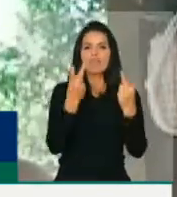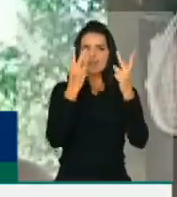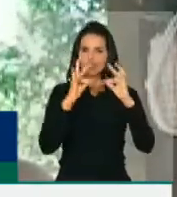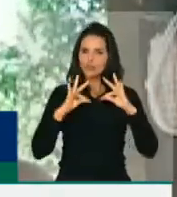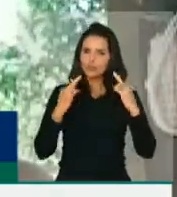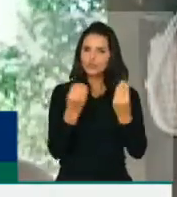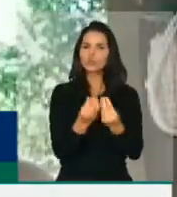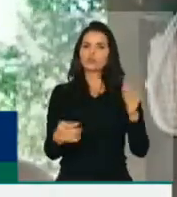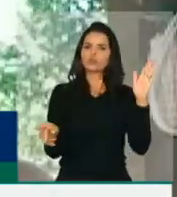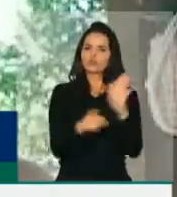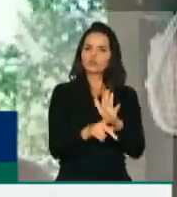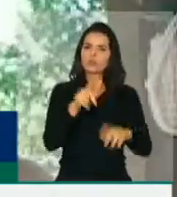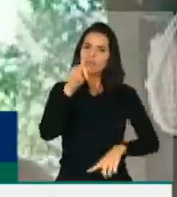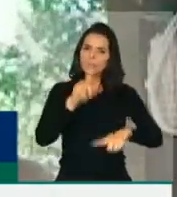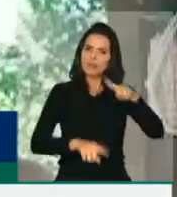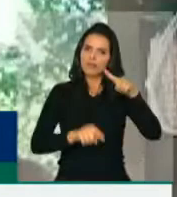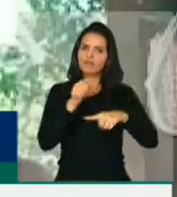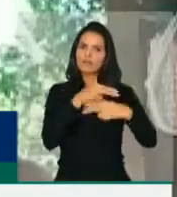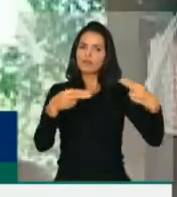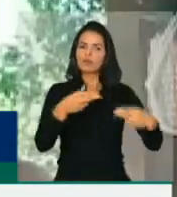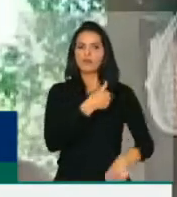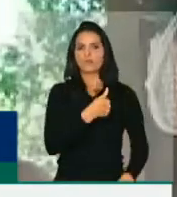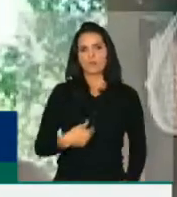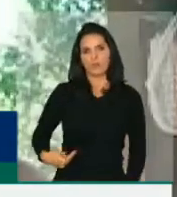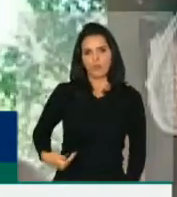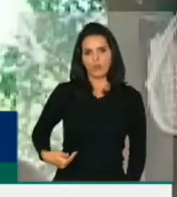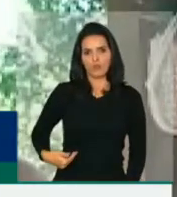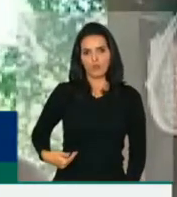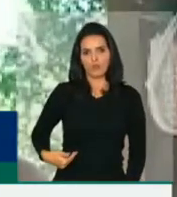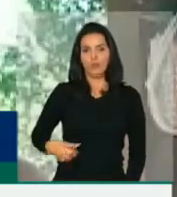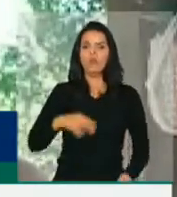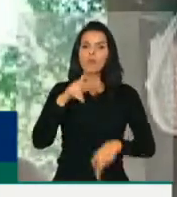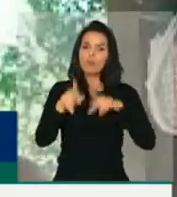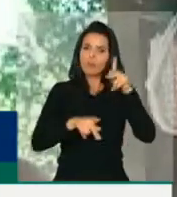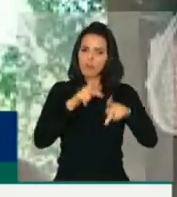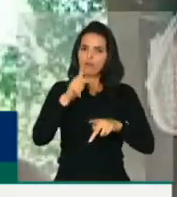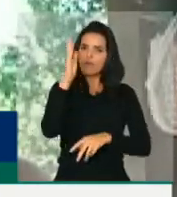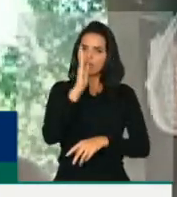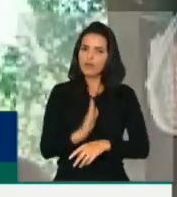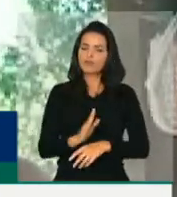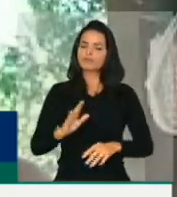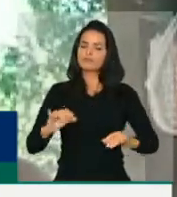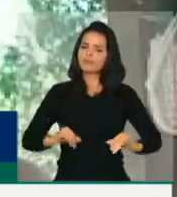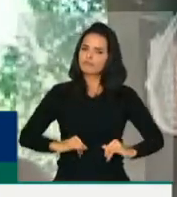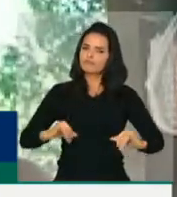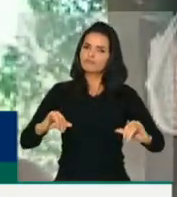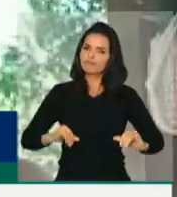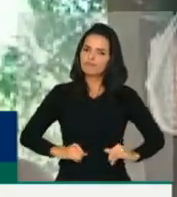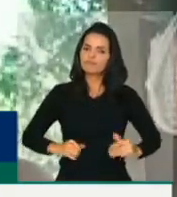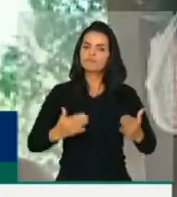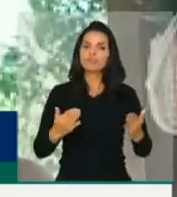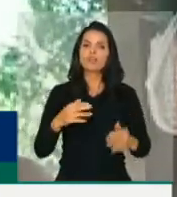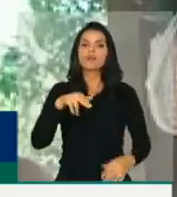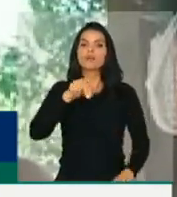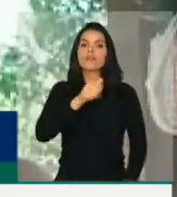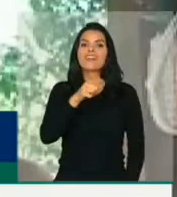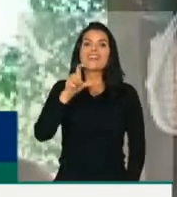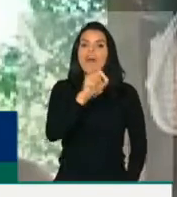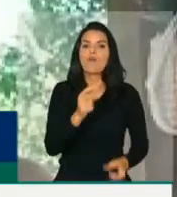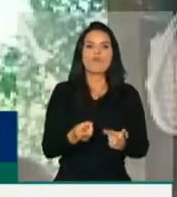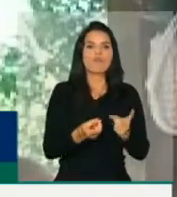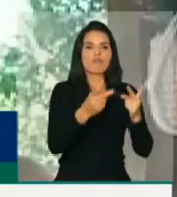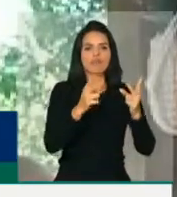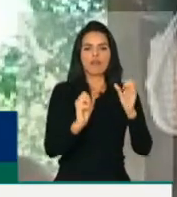patrimônio público que custou muito ao povo brasileiro construir. Portanto, não à venda da refinaria Landon